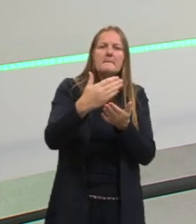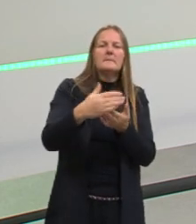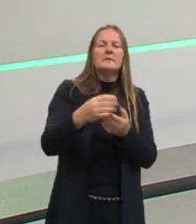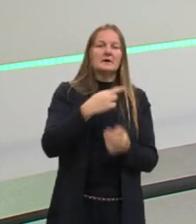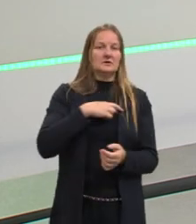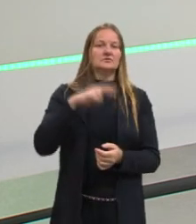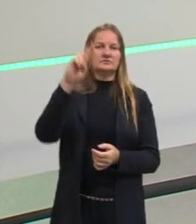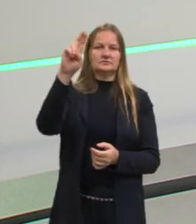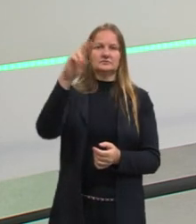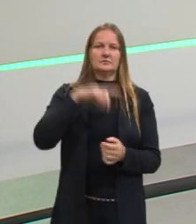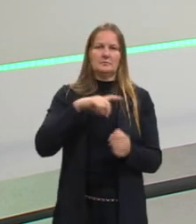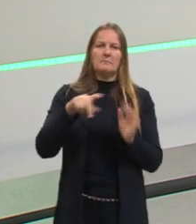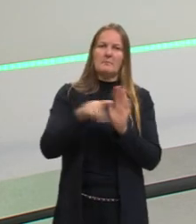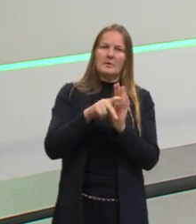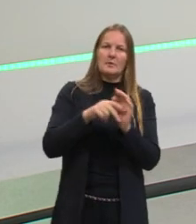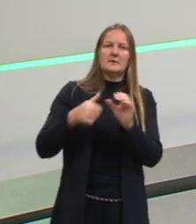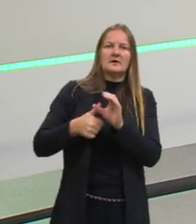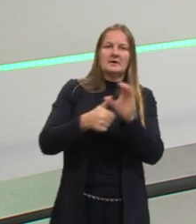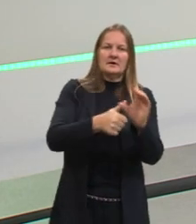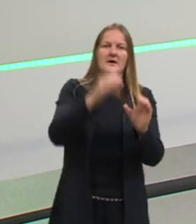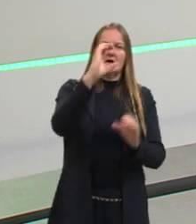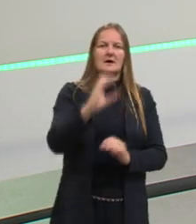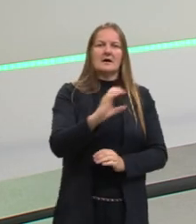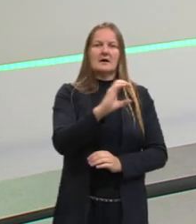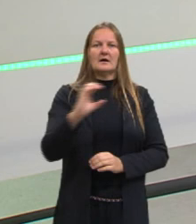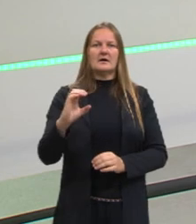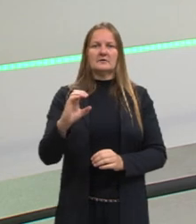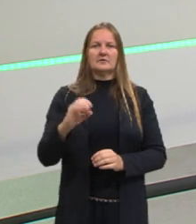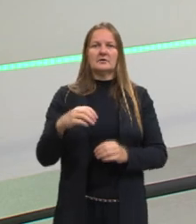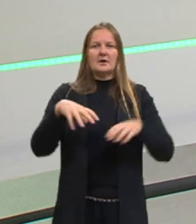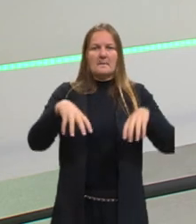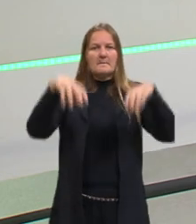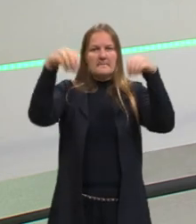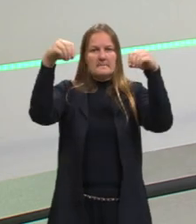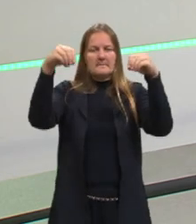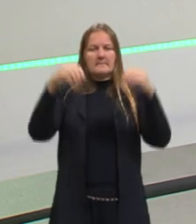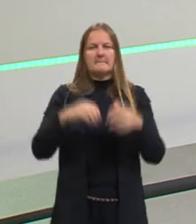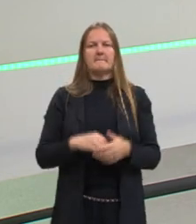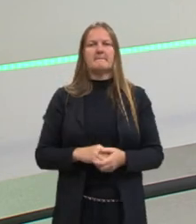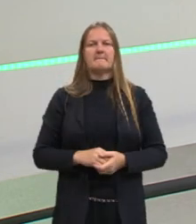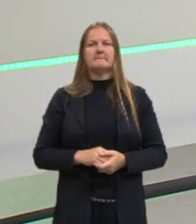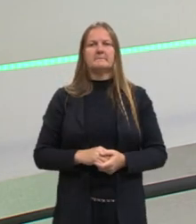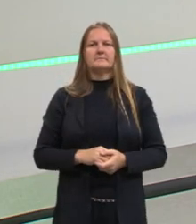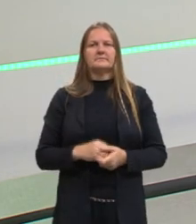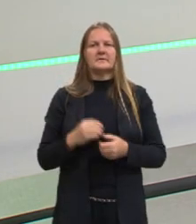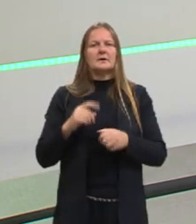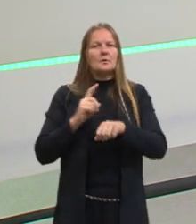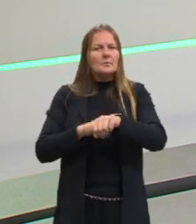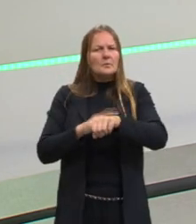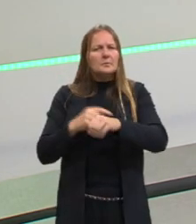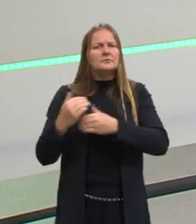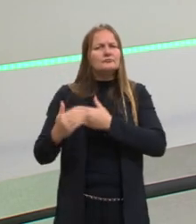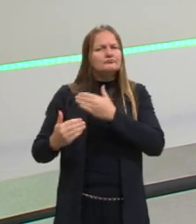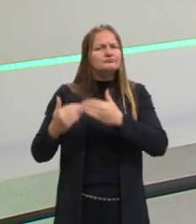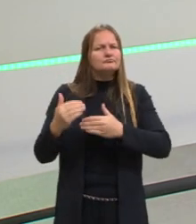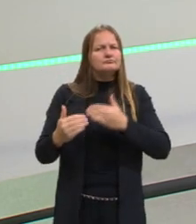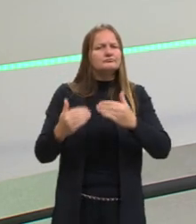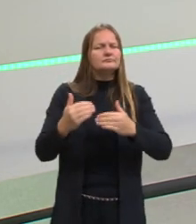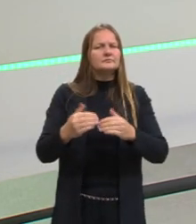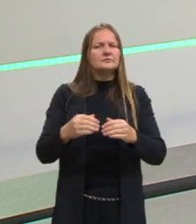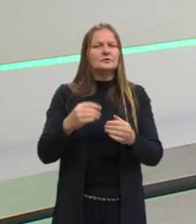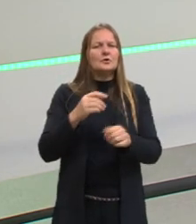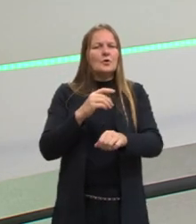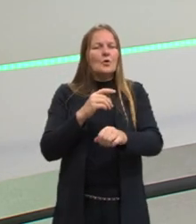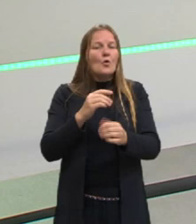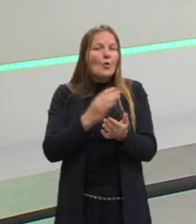religiosidade cristã. cristã católica medieval. E, nesse momento do início, lá da Idade Média